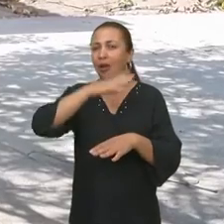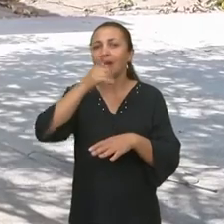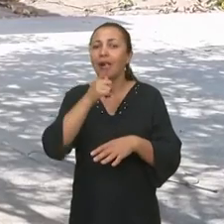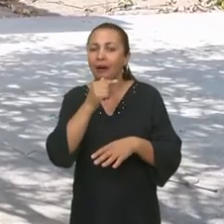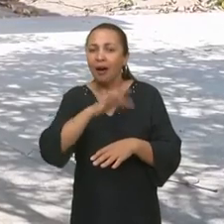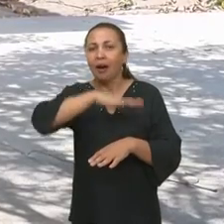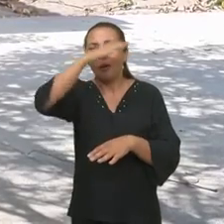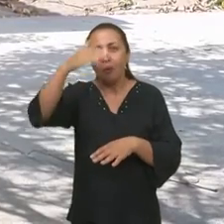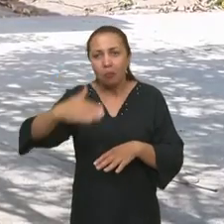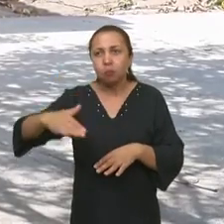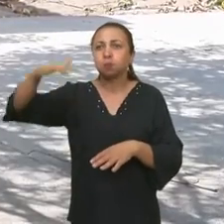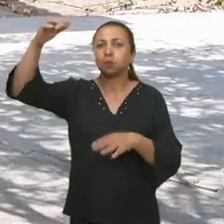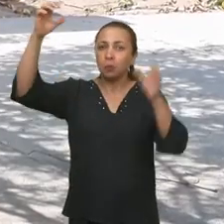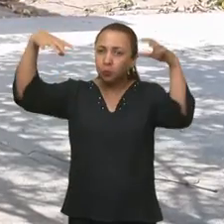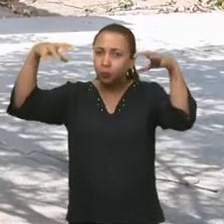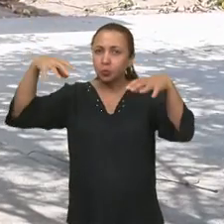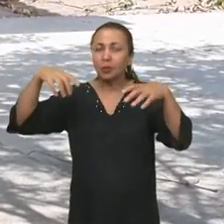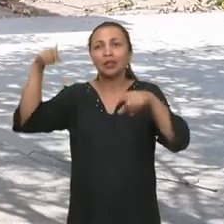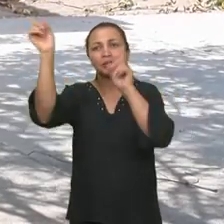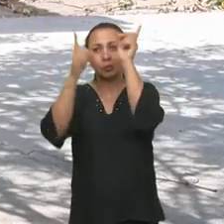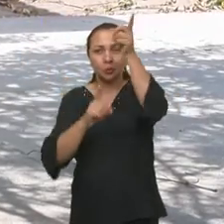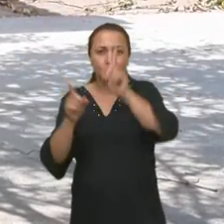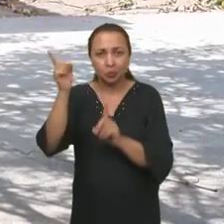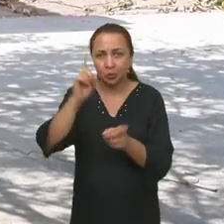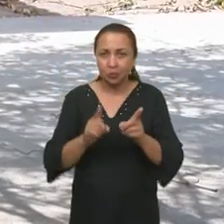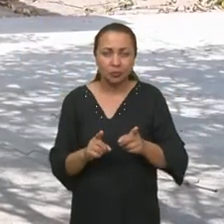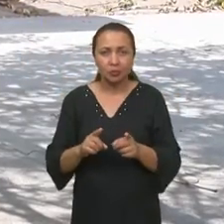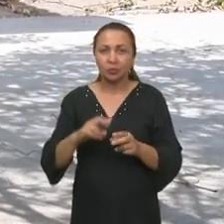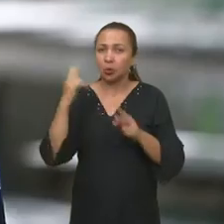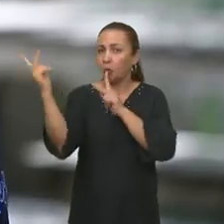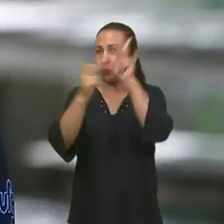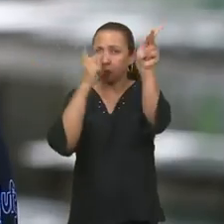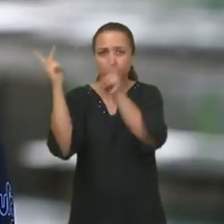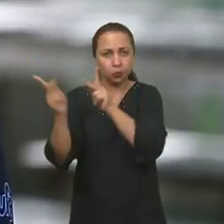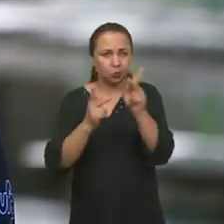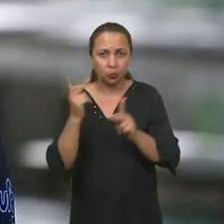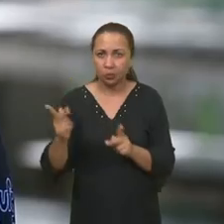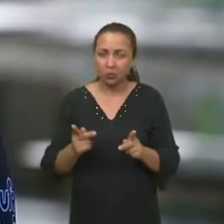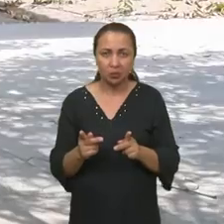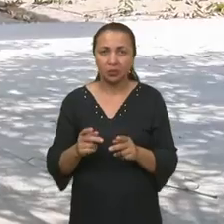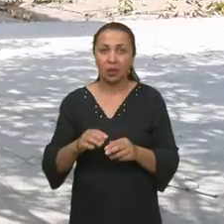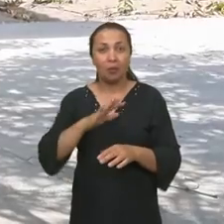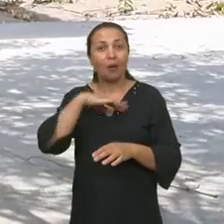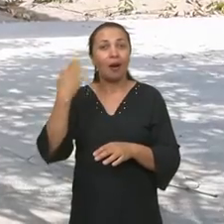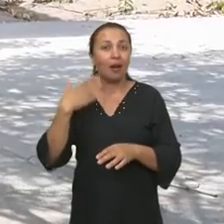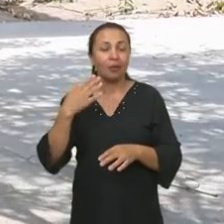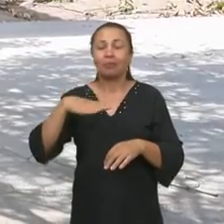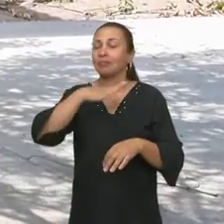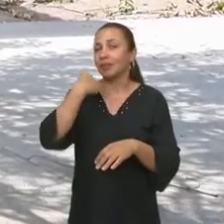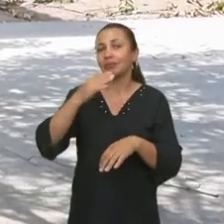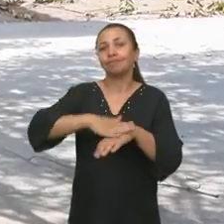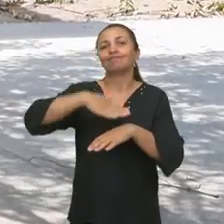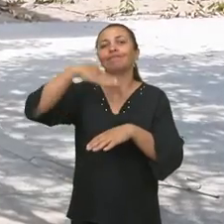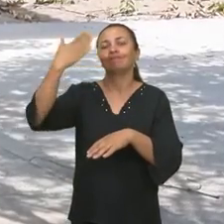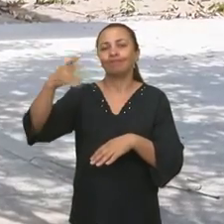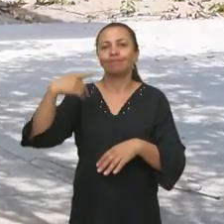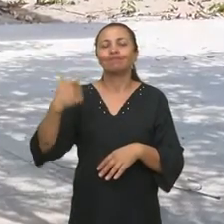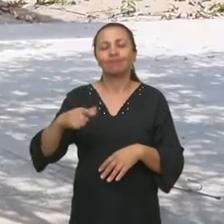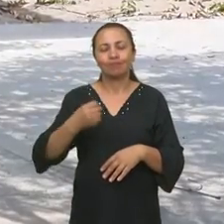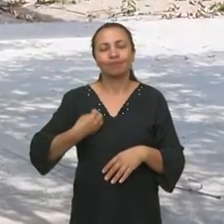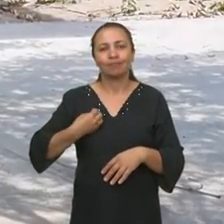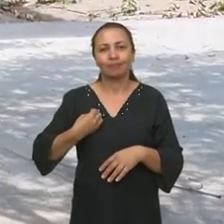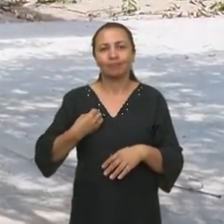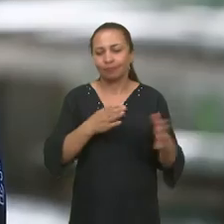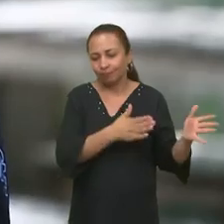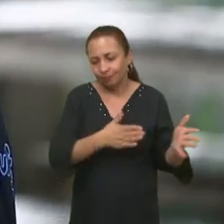acidentes com raios, acidentes com inundação, furacões. Então, nós já estamos passando pelos